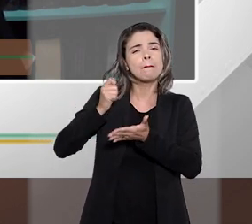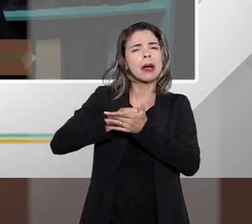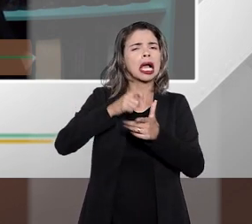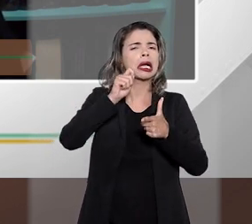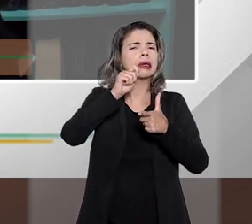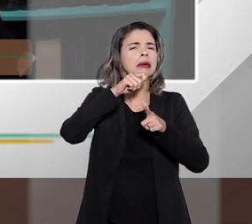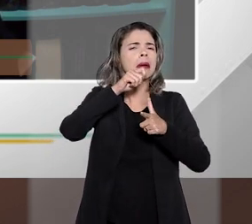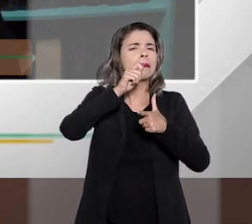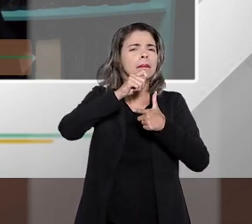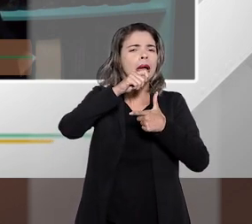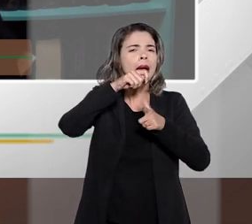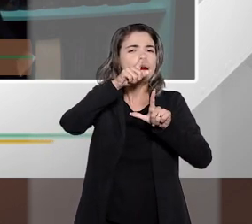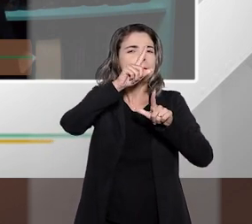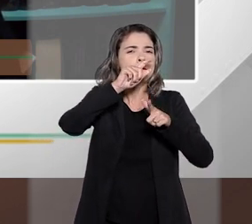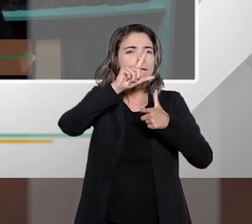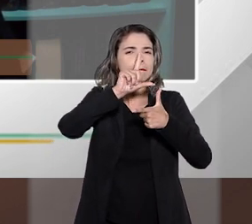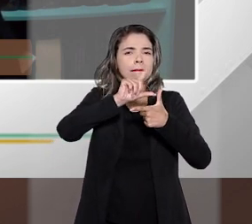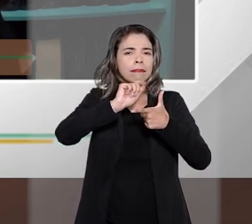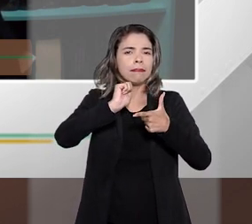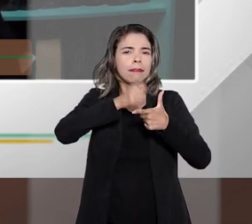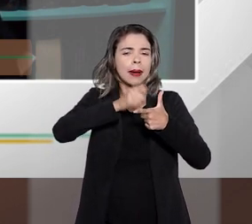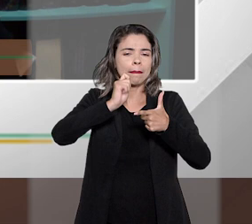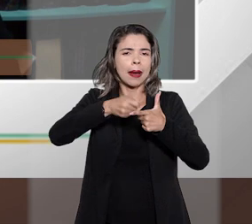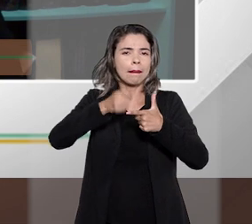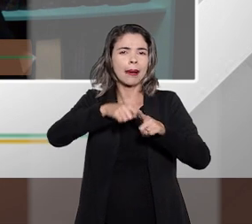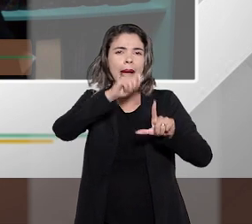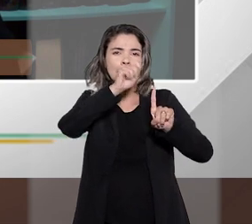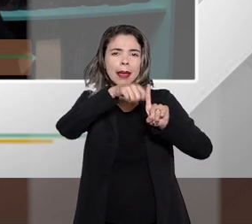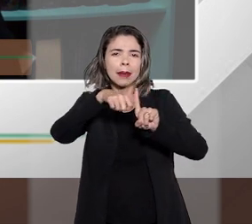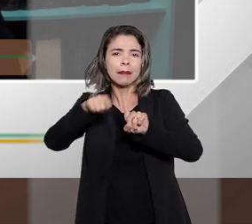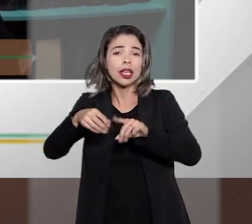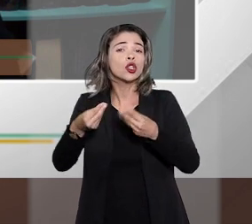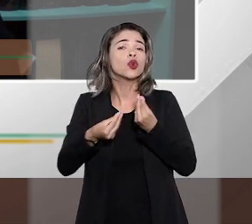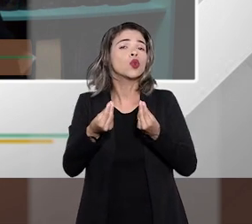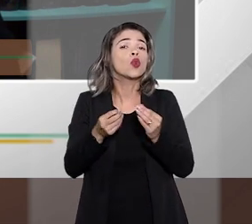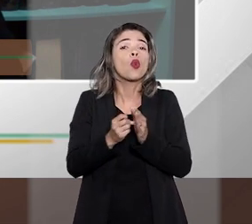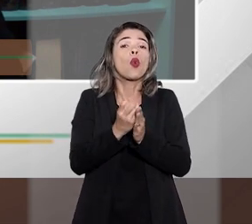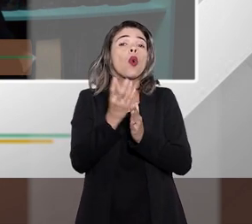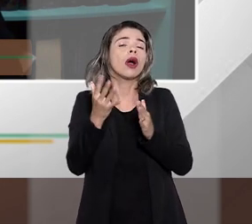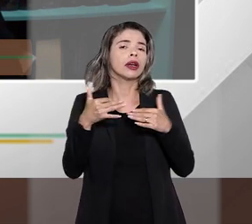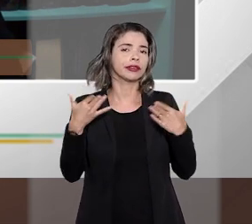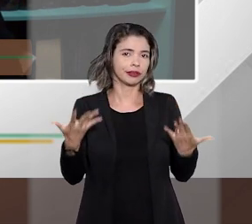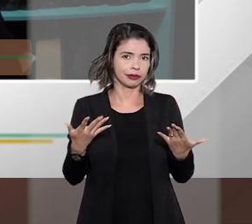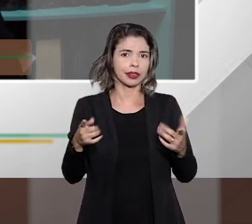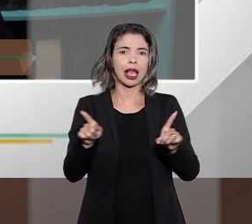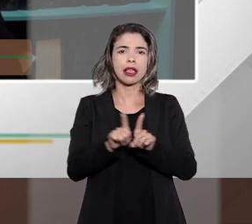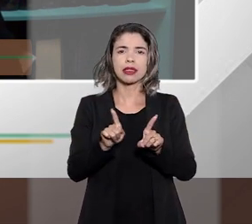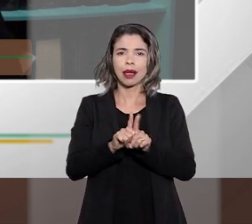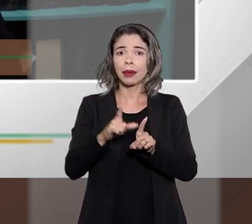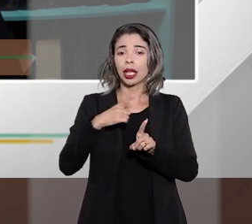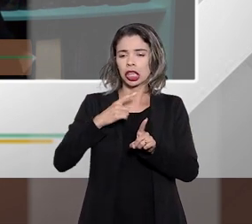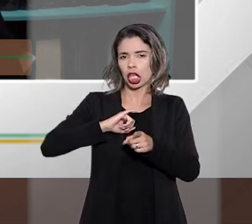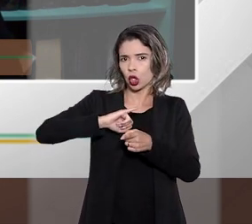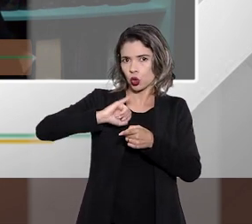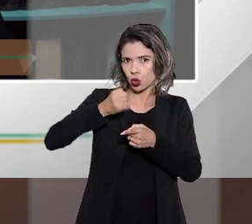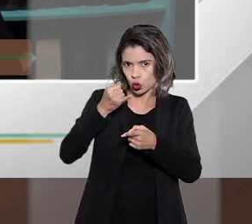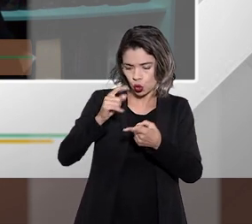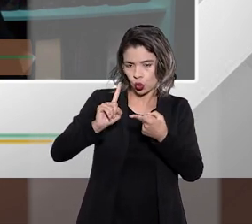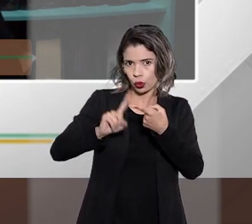mês, de juros, a título de juros, mas além dos juros, há outras parcelas que